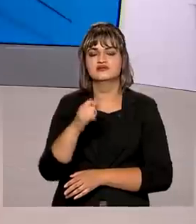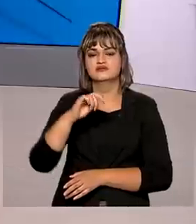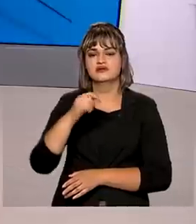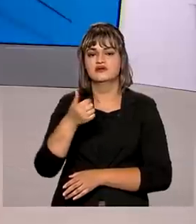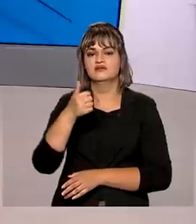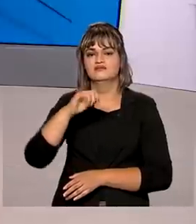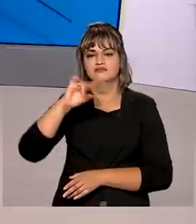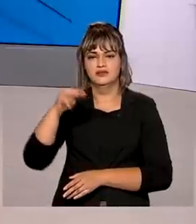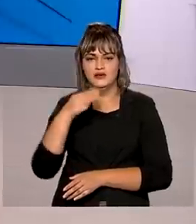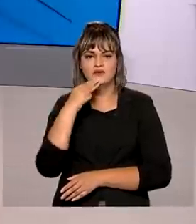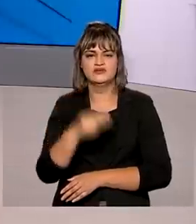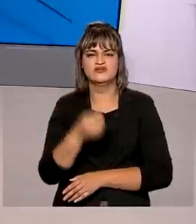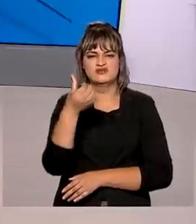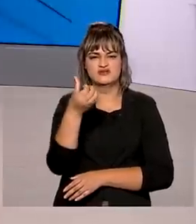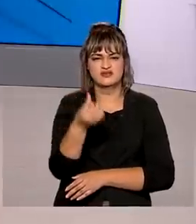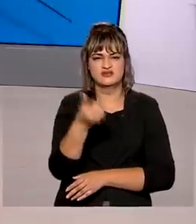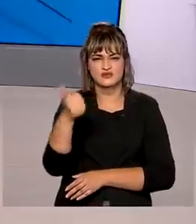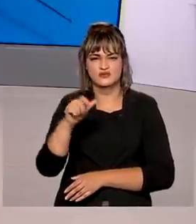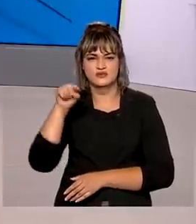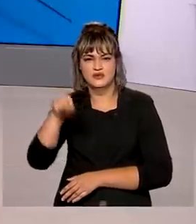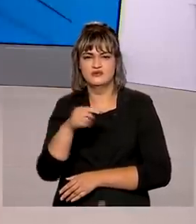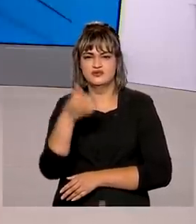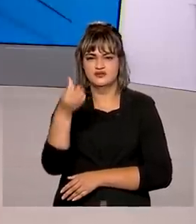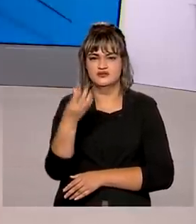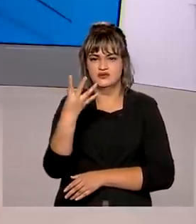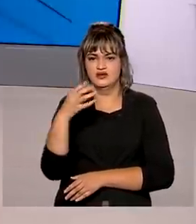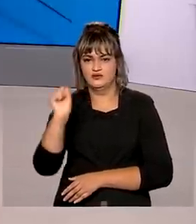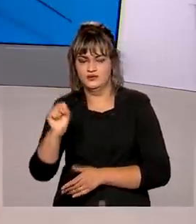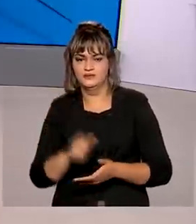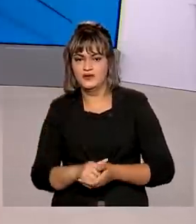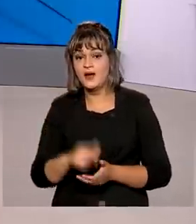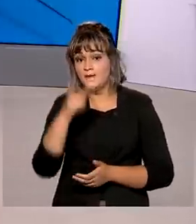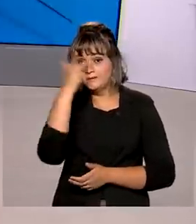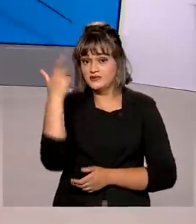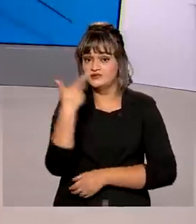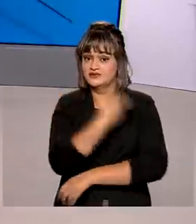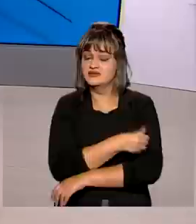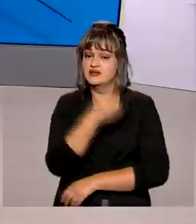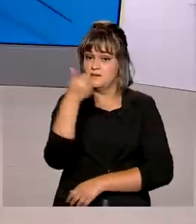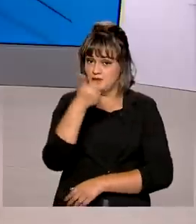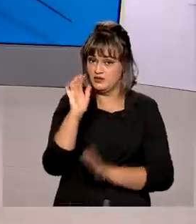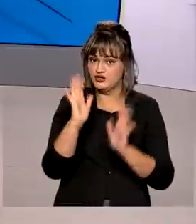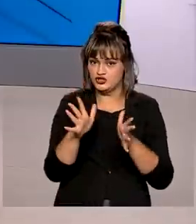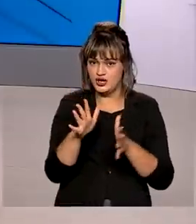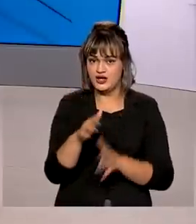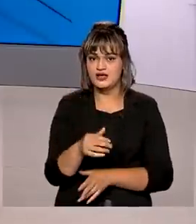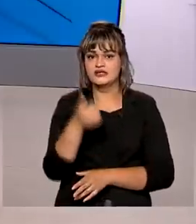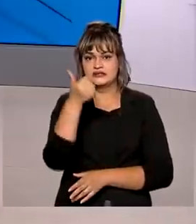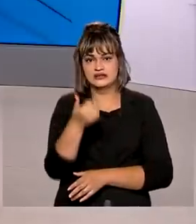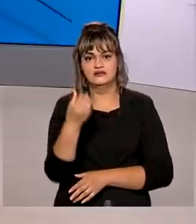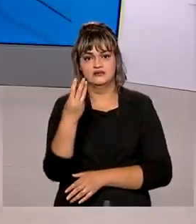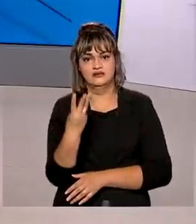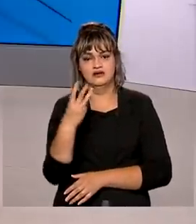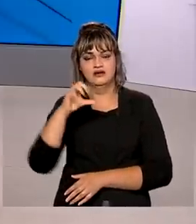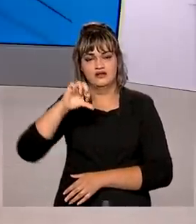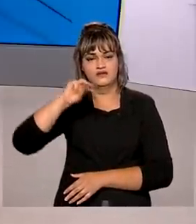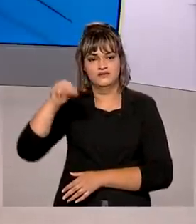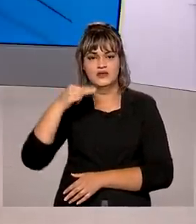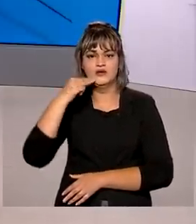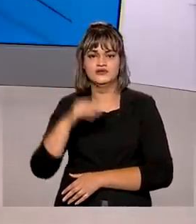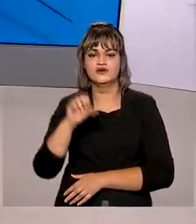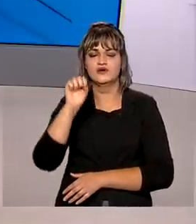611 mil, 648. O número de pessoas que tomaram a primeira dose é de 139 milhões,